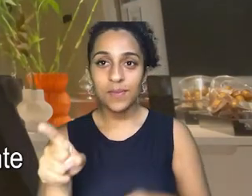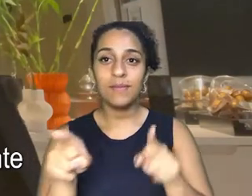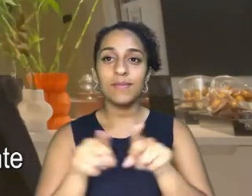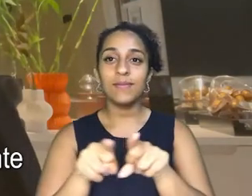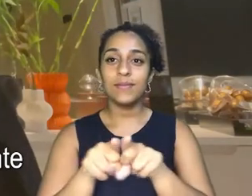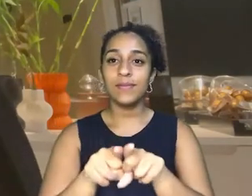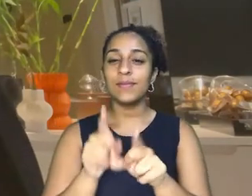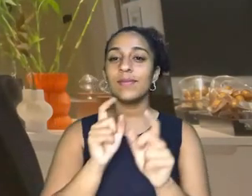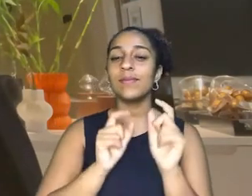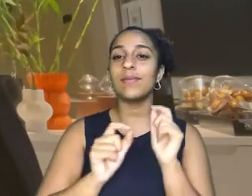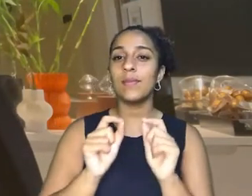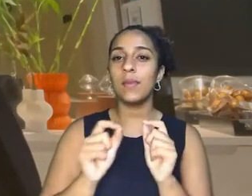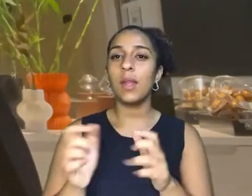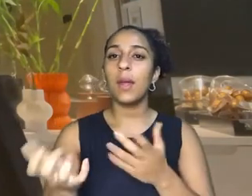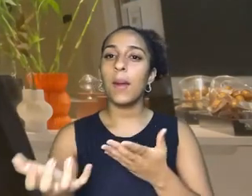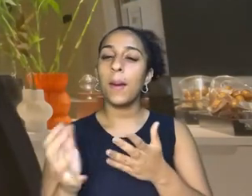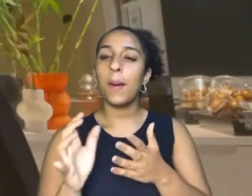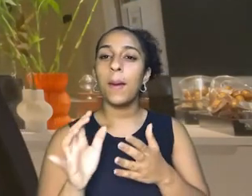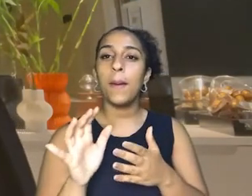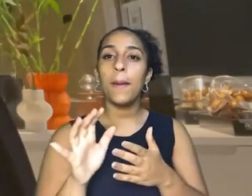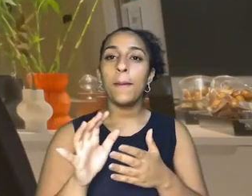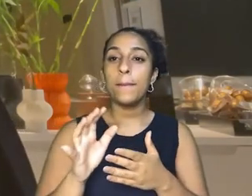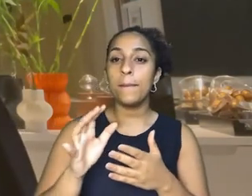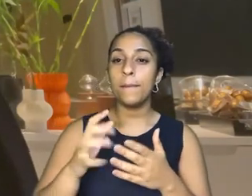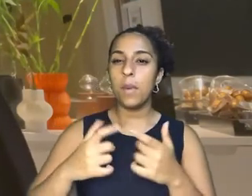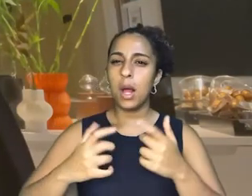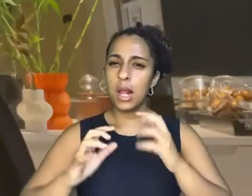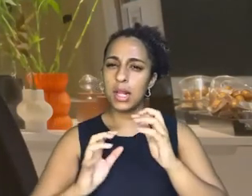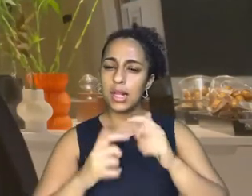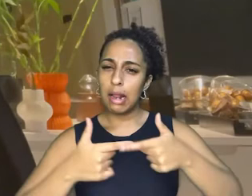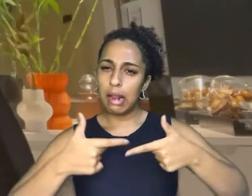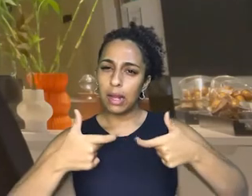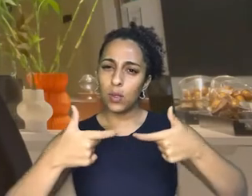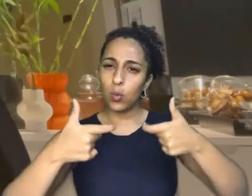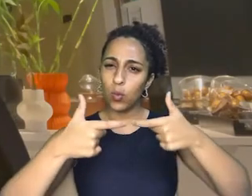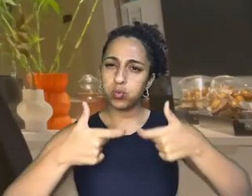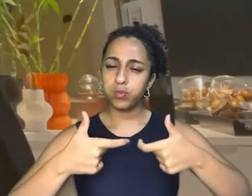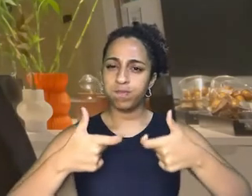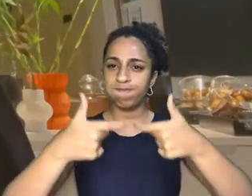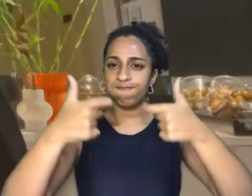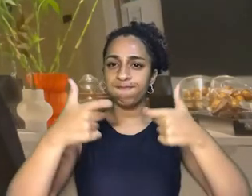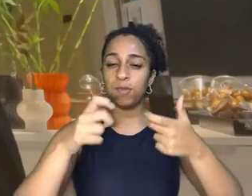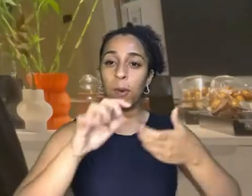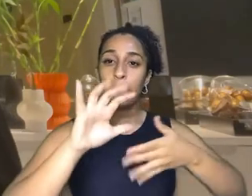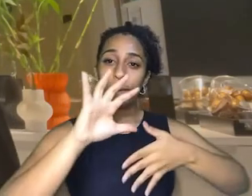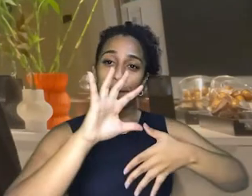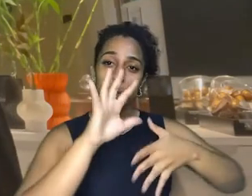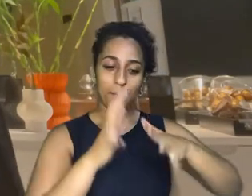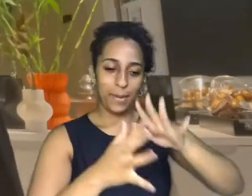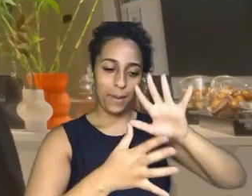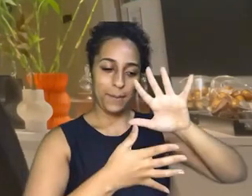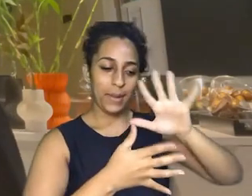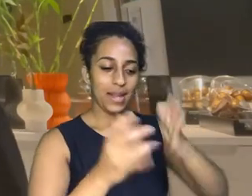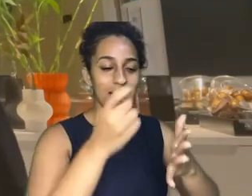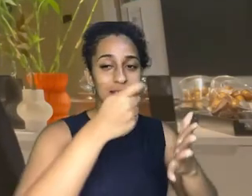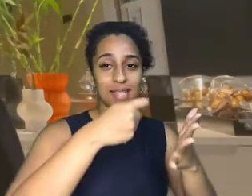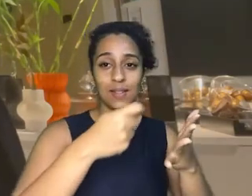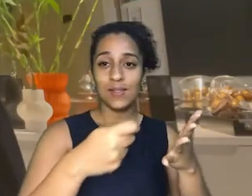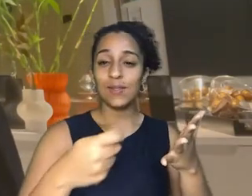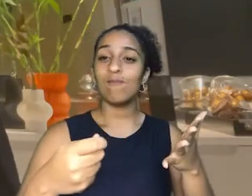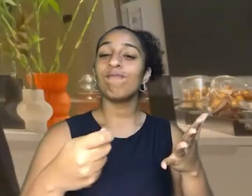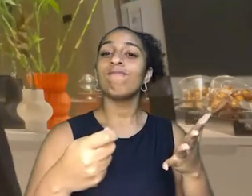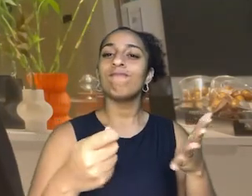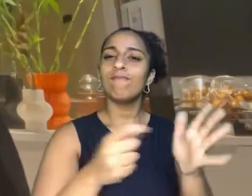fazer com os nossos alunos, é o seguinte, construir um mapa de luta, guerra mesmo, guerra de independência, que foram feitas em algumas localidades do Brasil